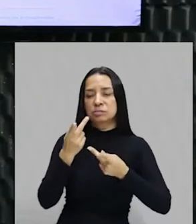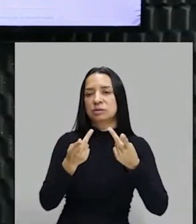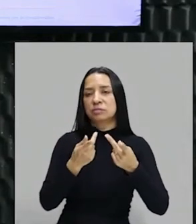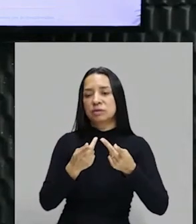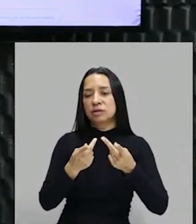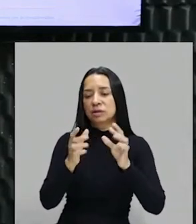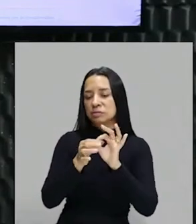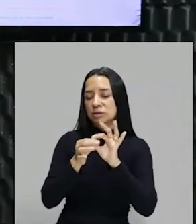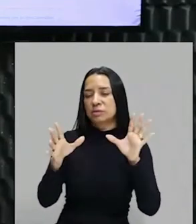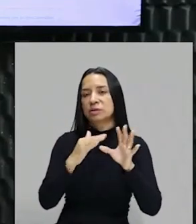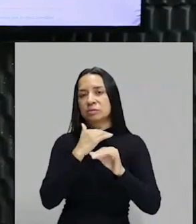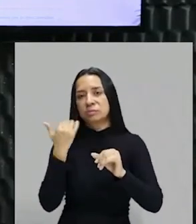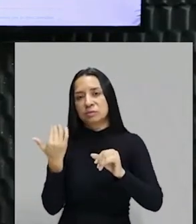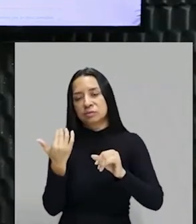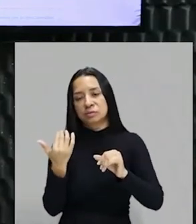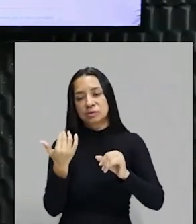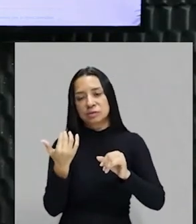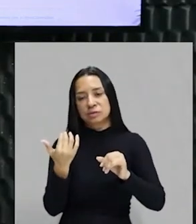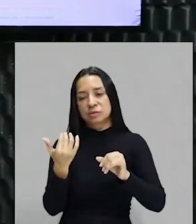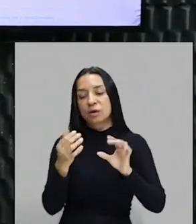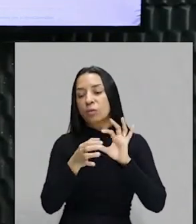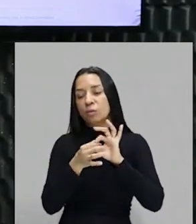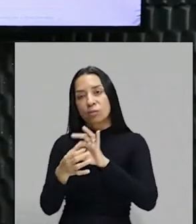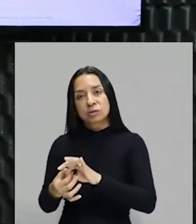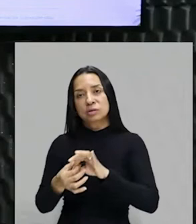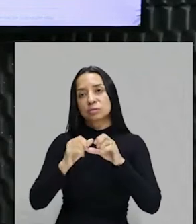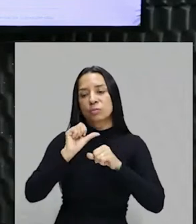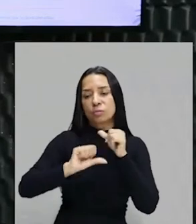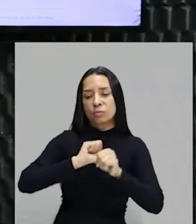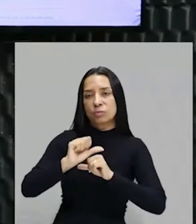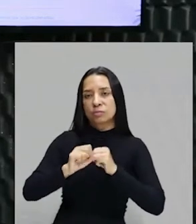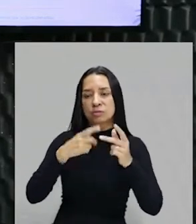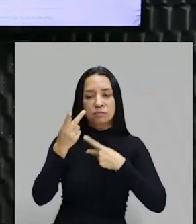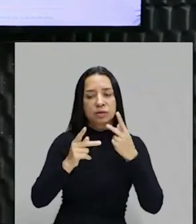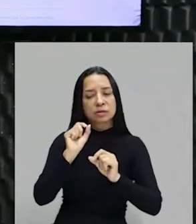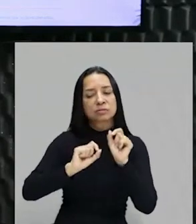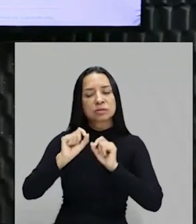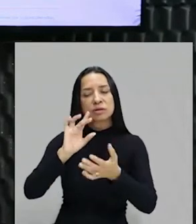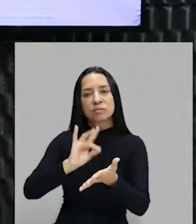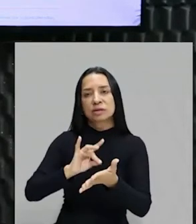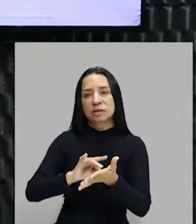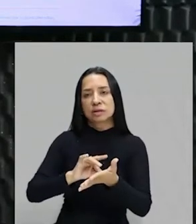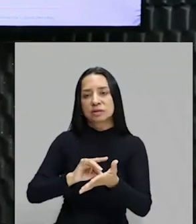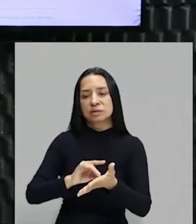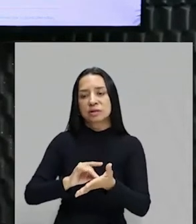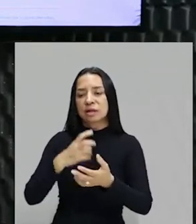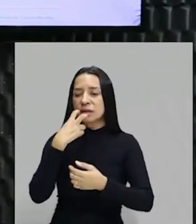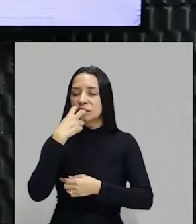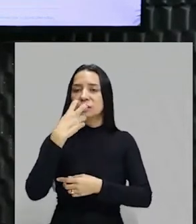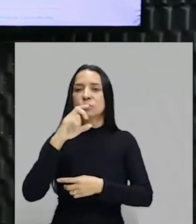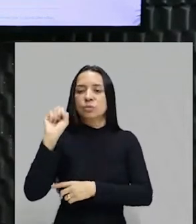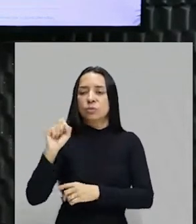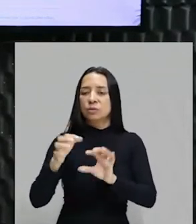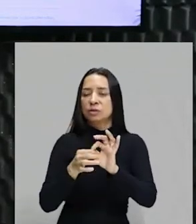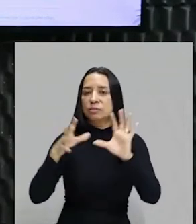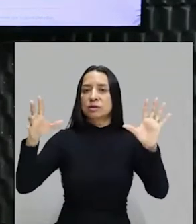ou eu assino a independência ou vai ter morte. Olha o contexto como muda. Não estou dizendo que isso é verdade. Ou ele gritou assim, bem, heroicamente, independência ou